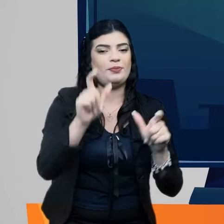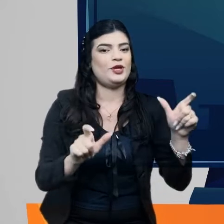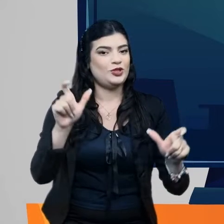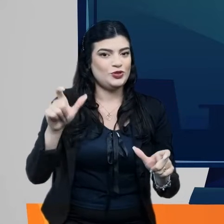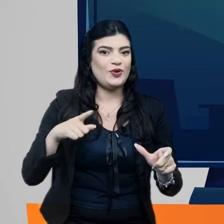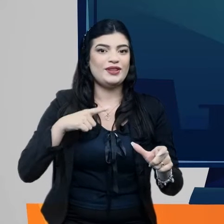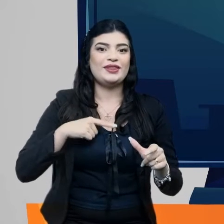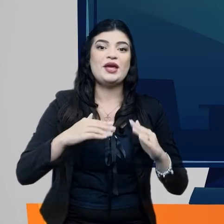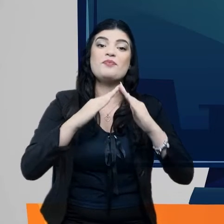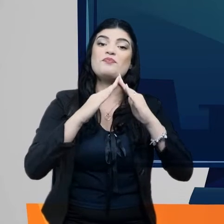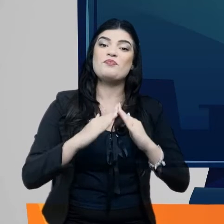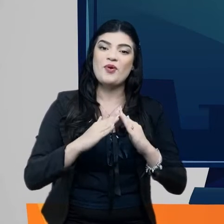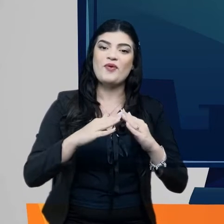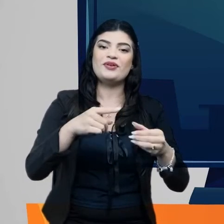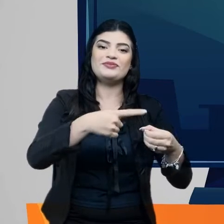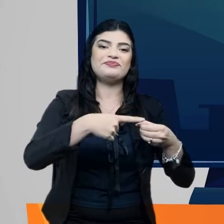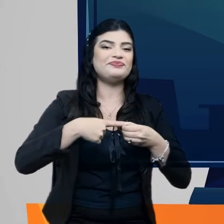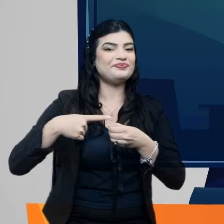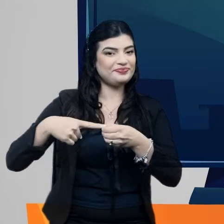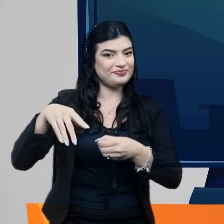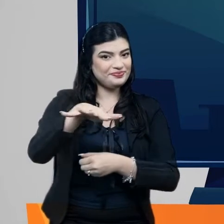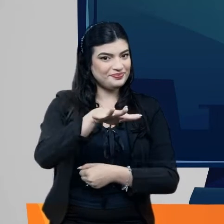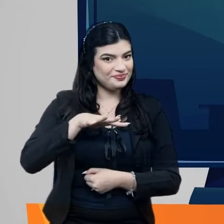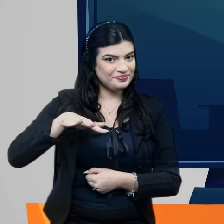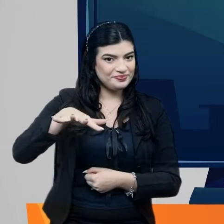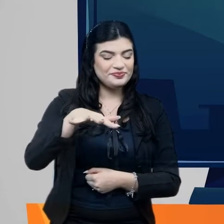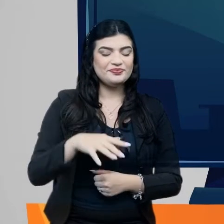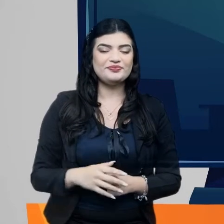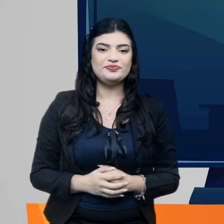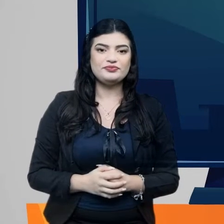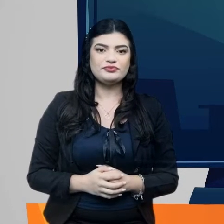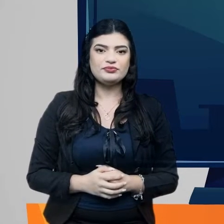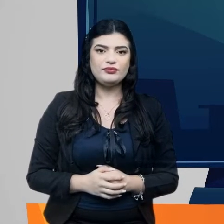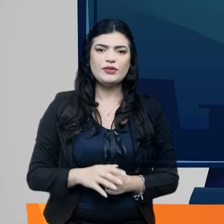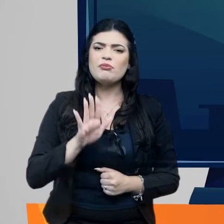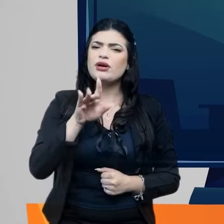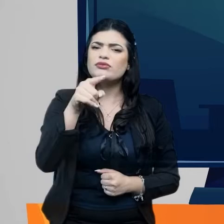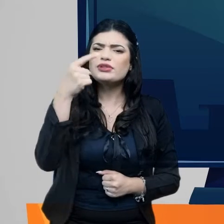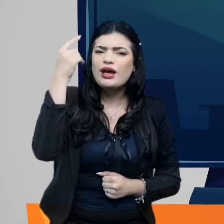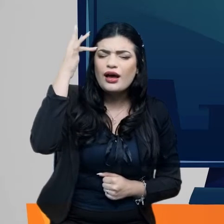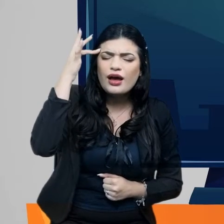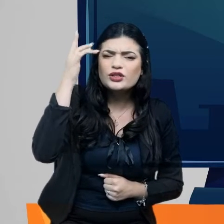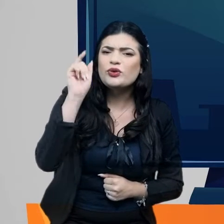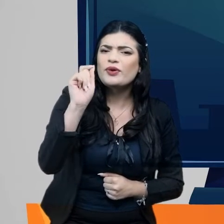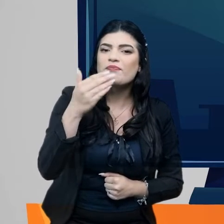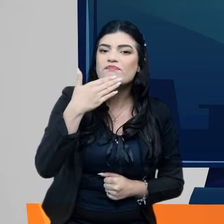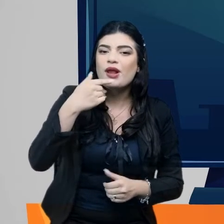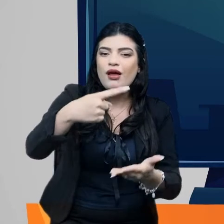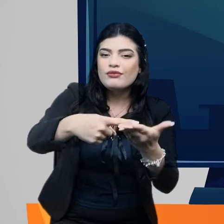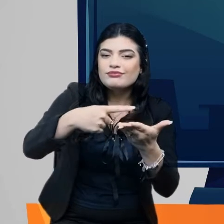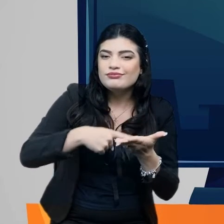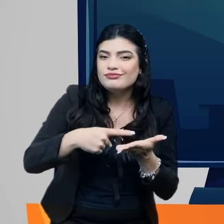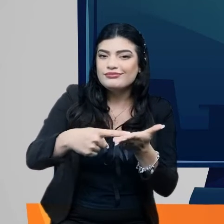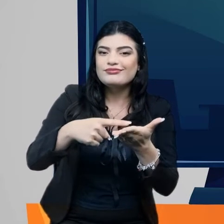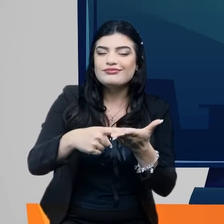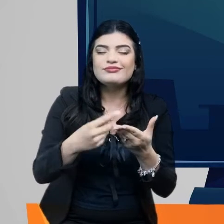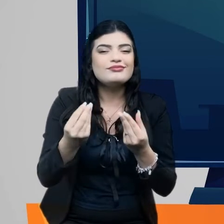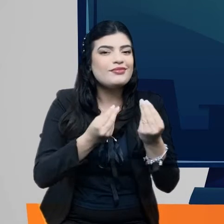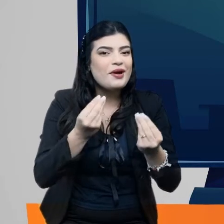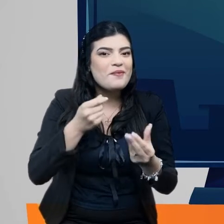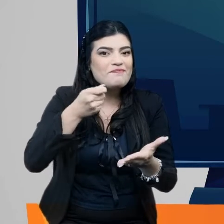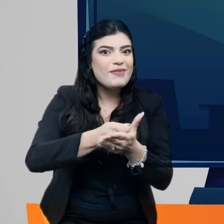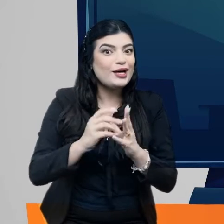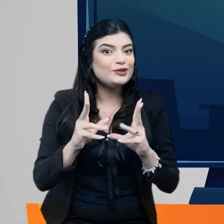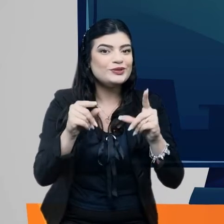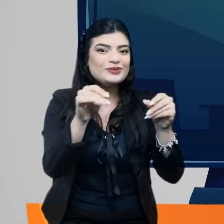as pessoas que têm ou moram em imóveis na cidade. Mas o que a senhora acha de fazermos um acordo para